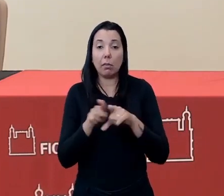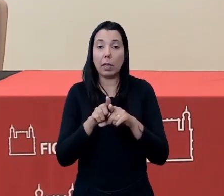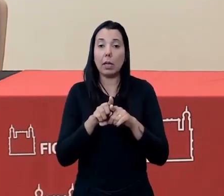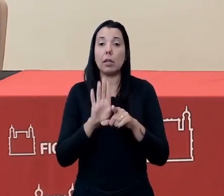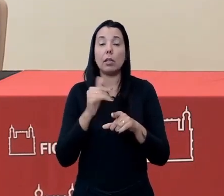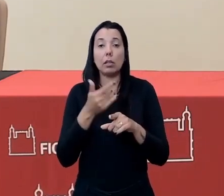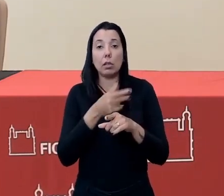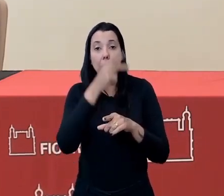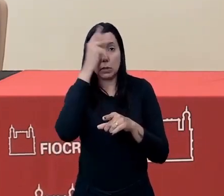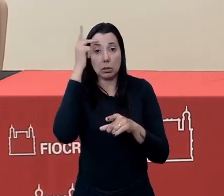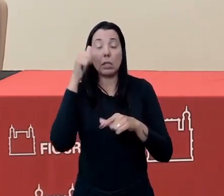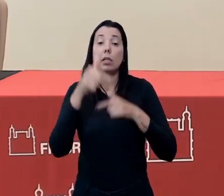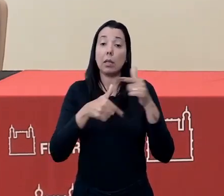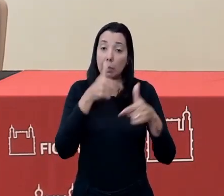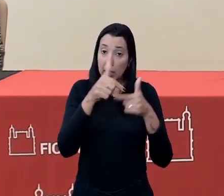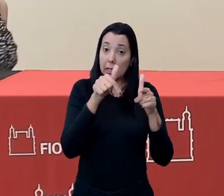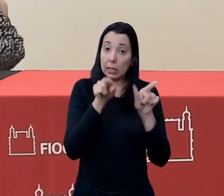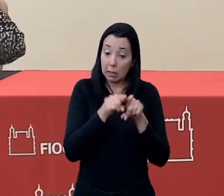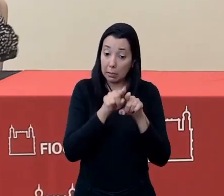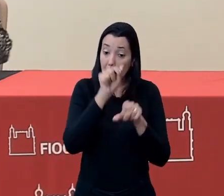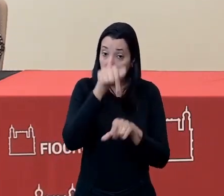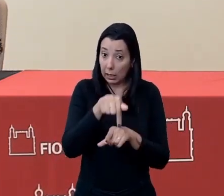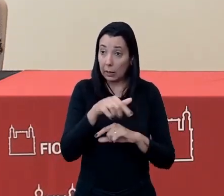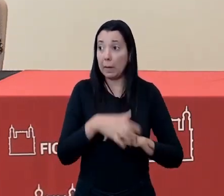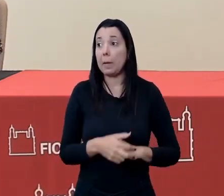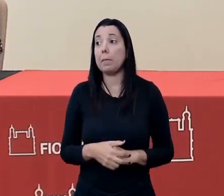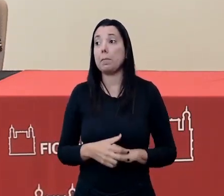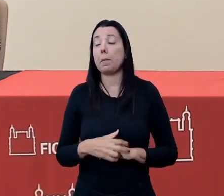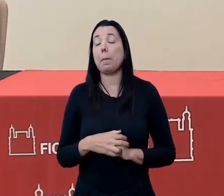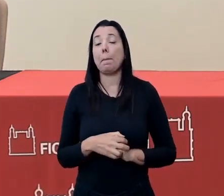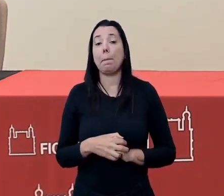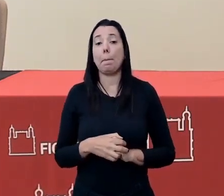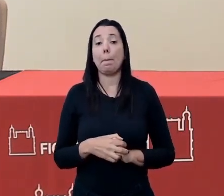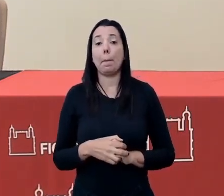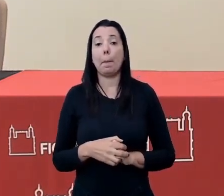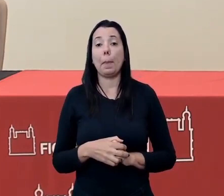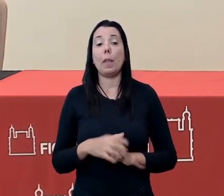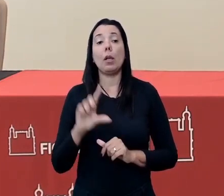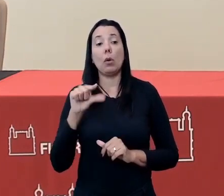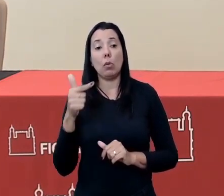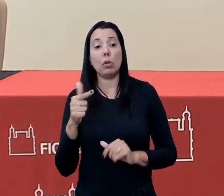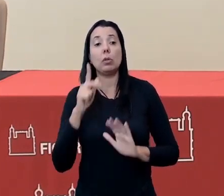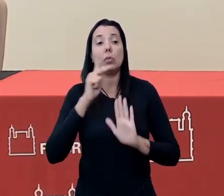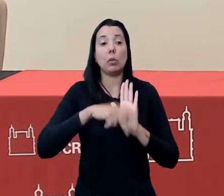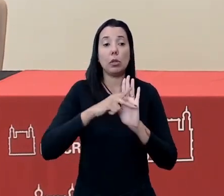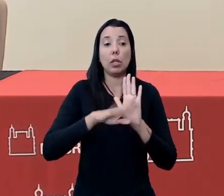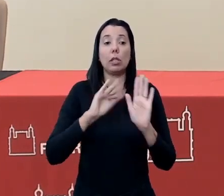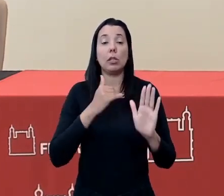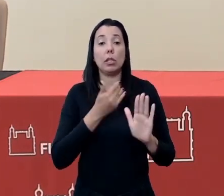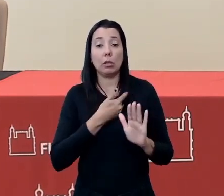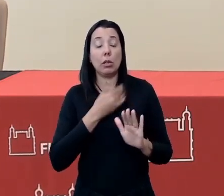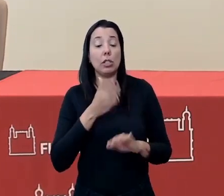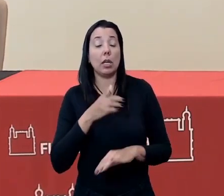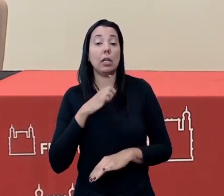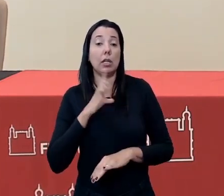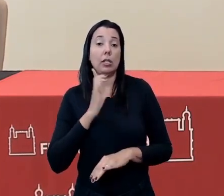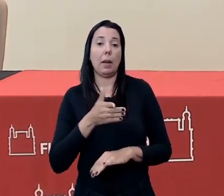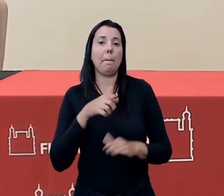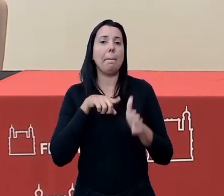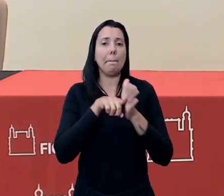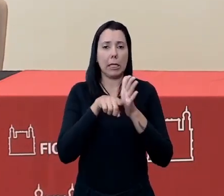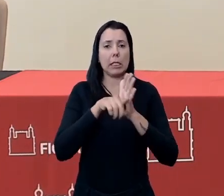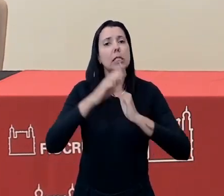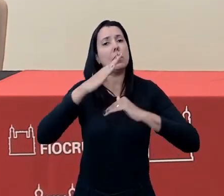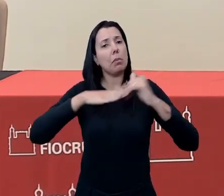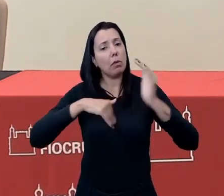residentes, e também aqui com os outros projetos que nós já temos. A pesquisa e